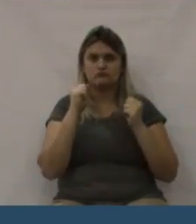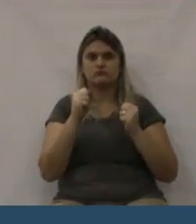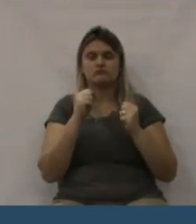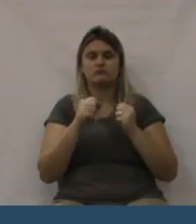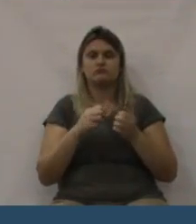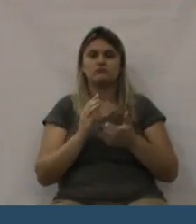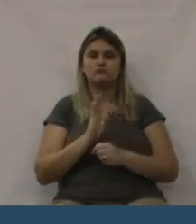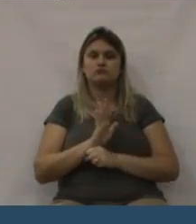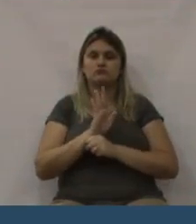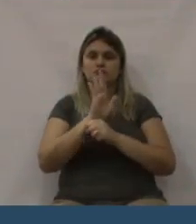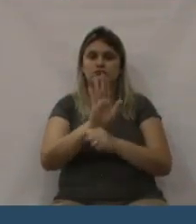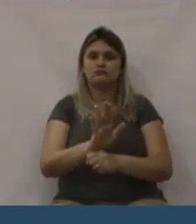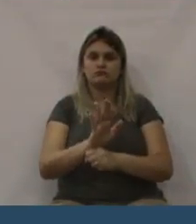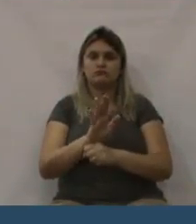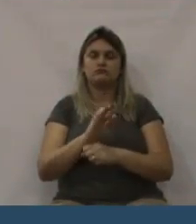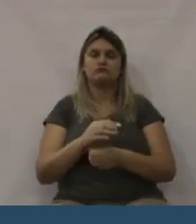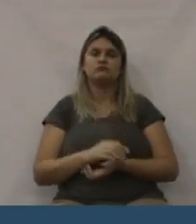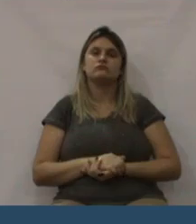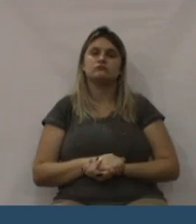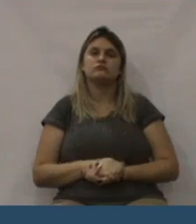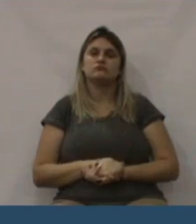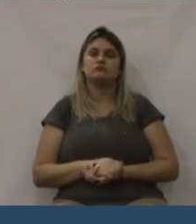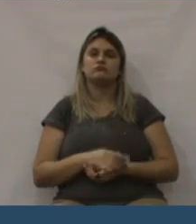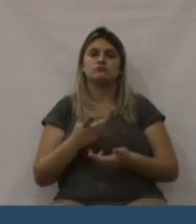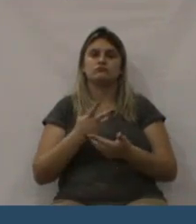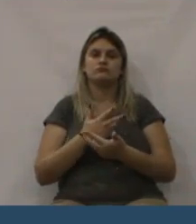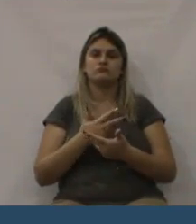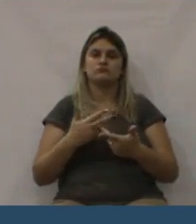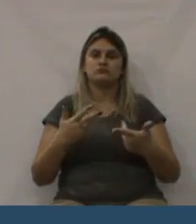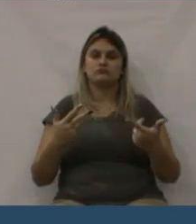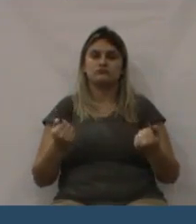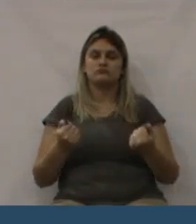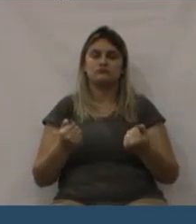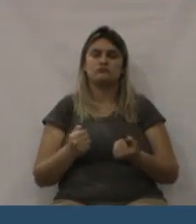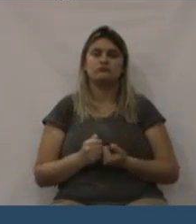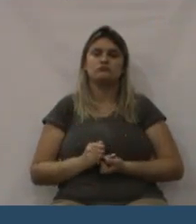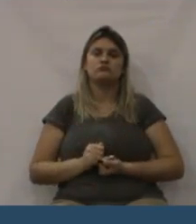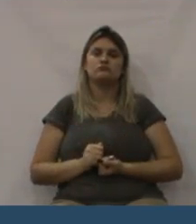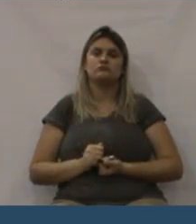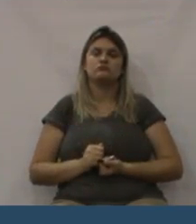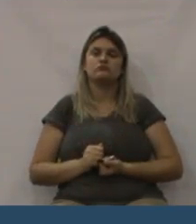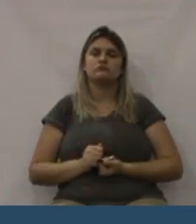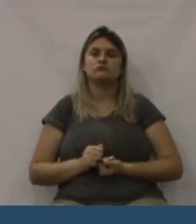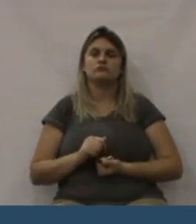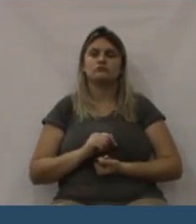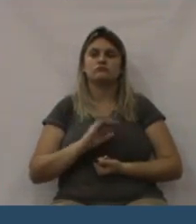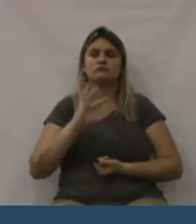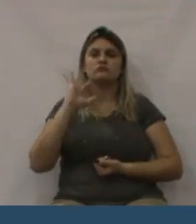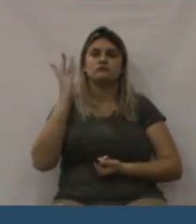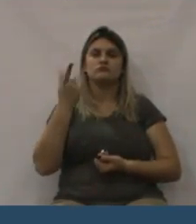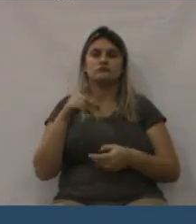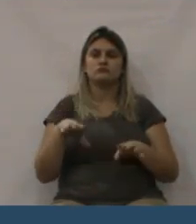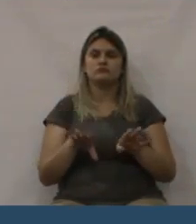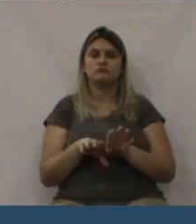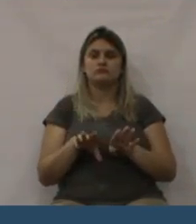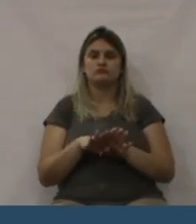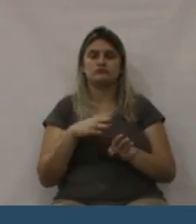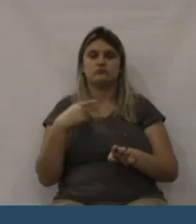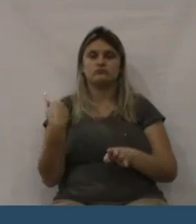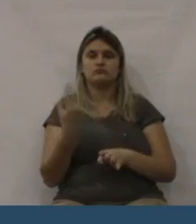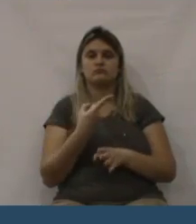nós somos amigos pessoais com a dona Silvia, com o seu Bugai, bem como vários ali que estão na diretoria. Então,